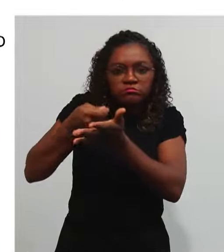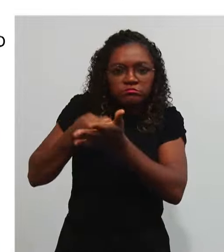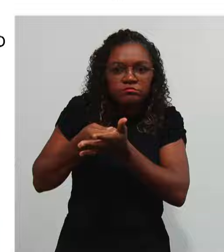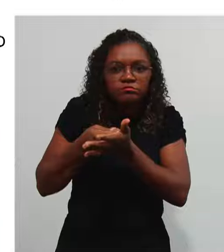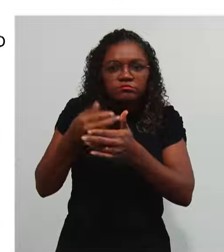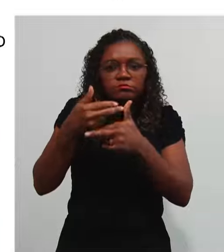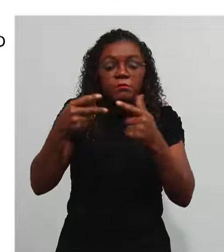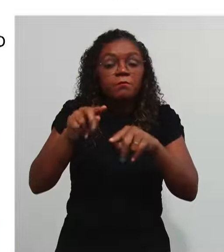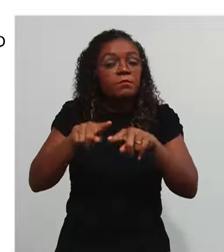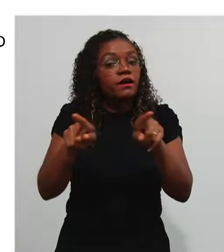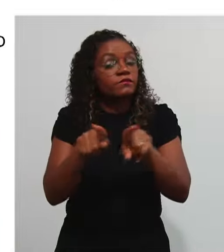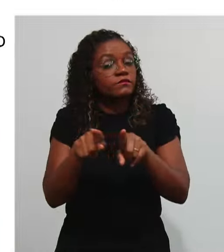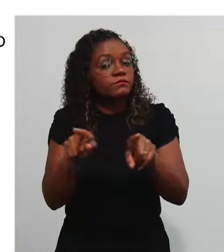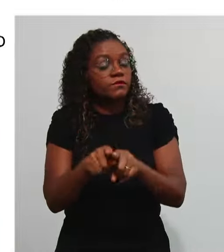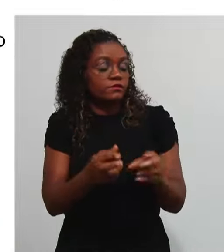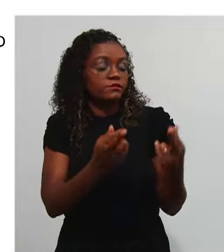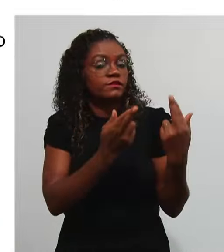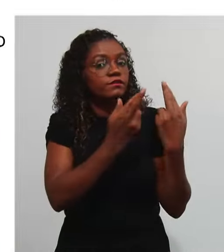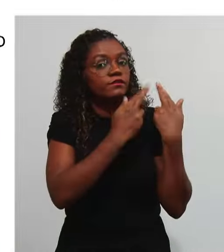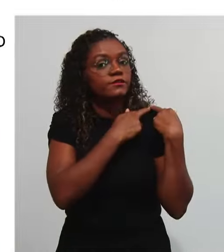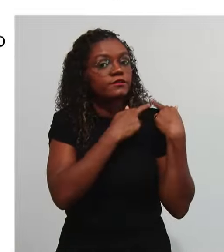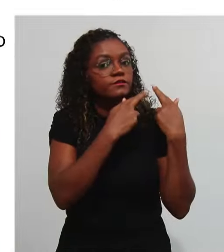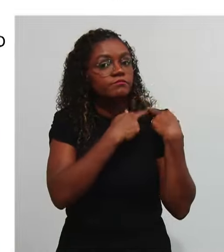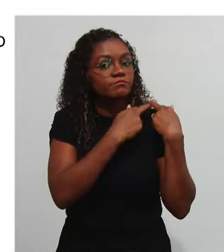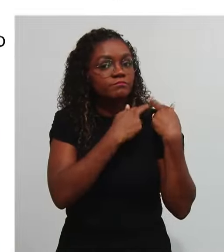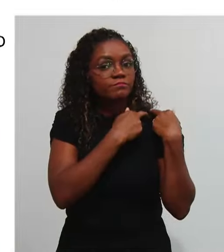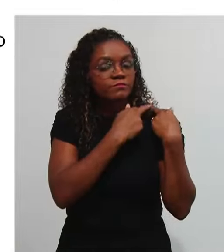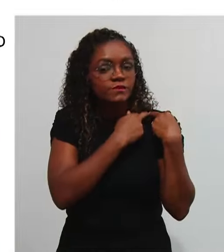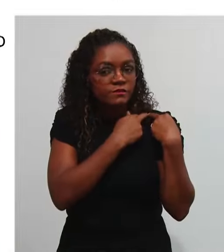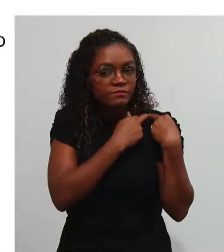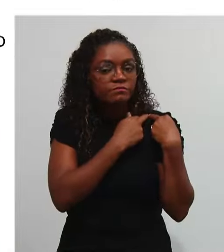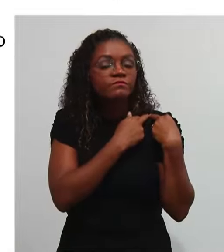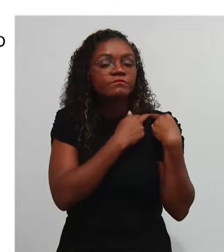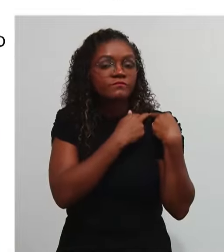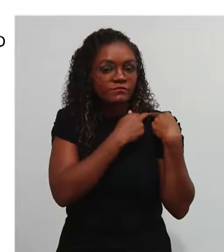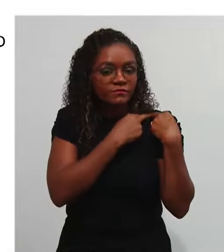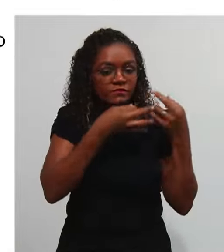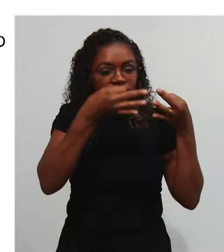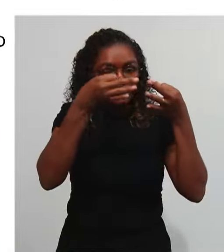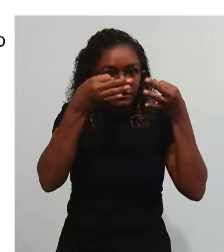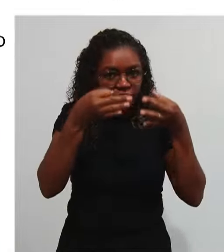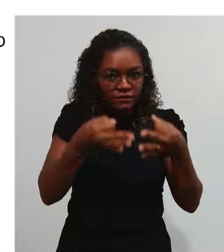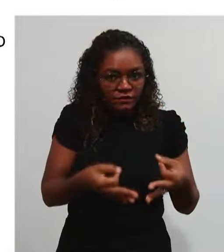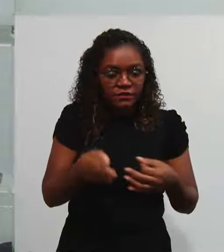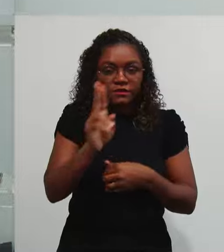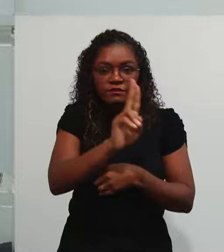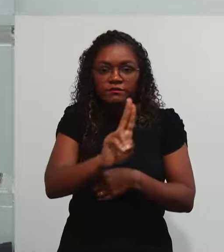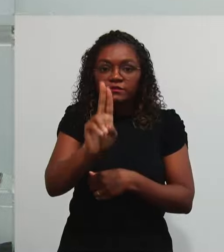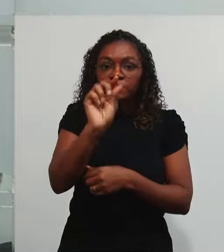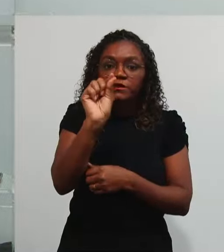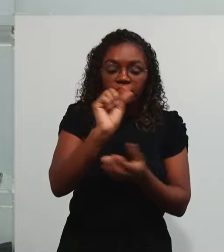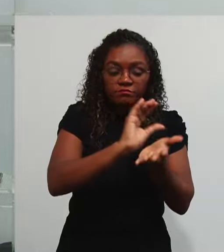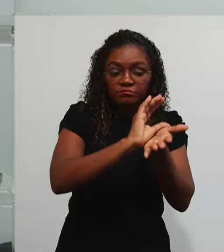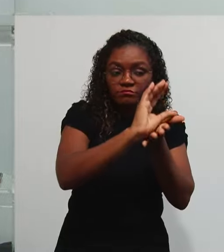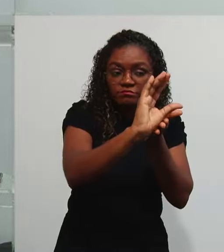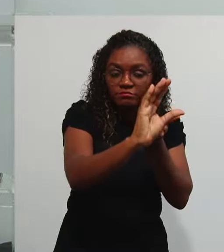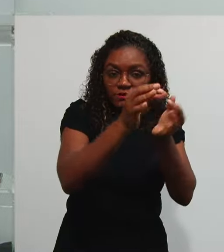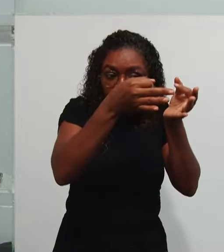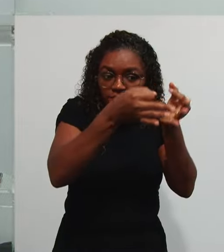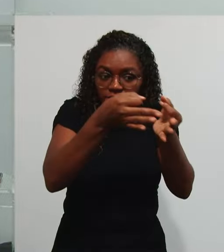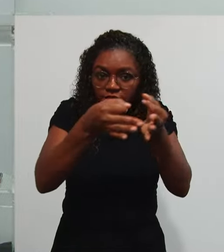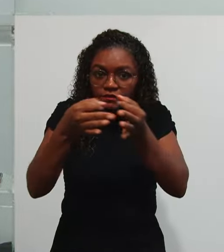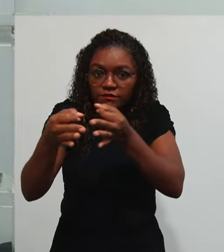responsabilização Pela Correta Utilização Dos recursos